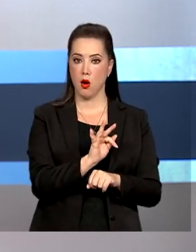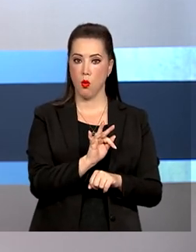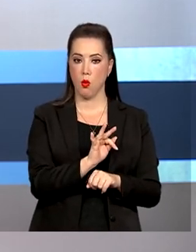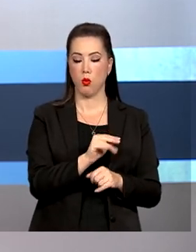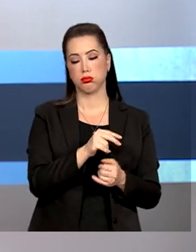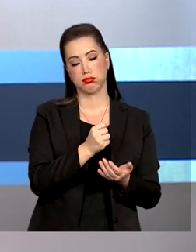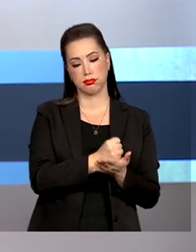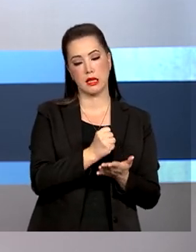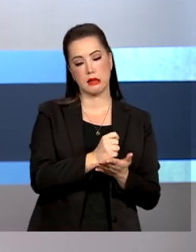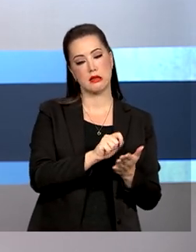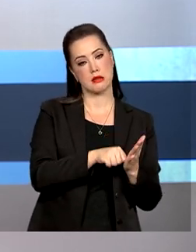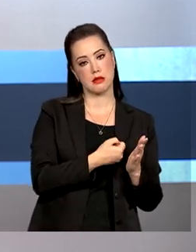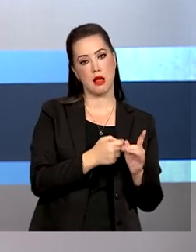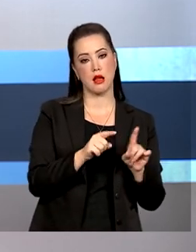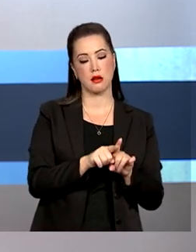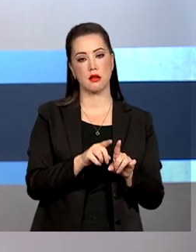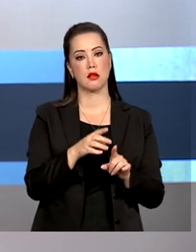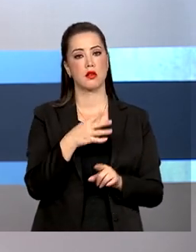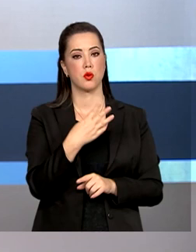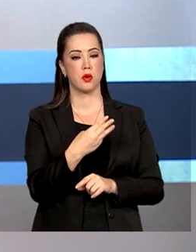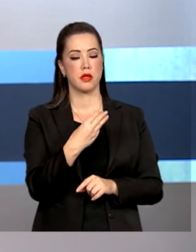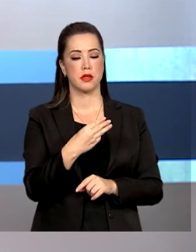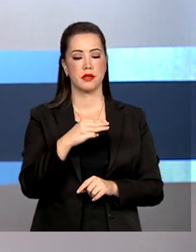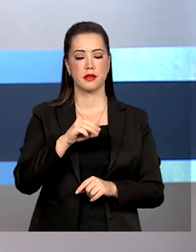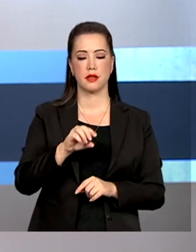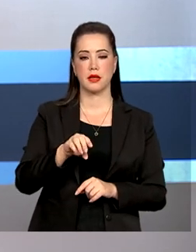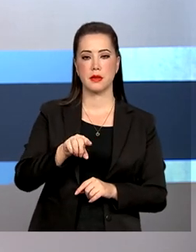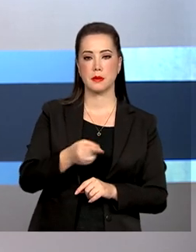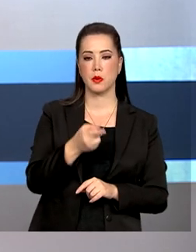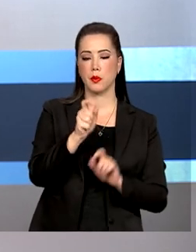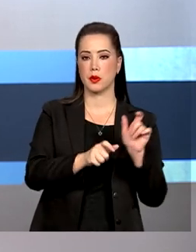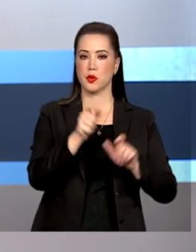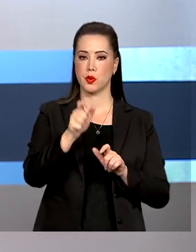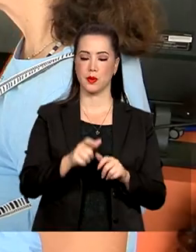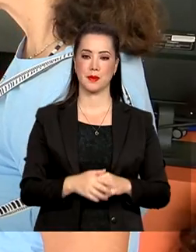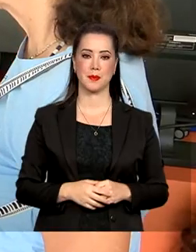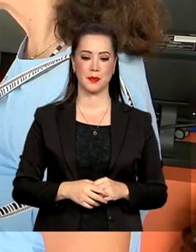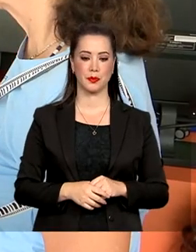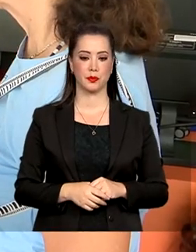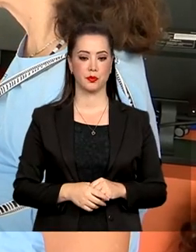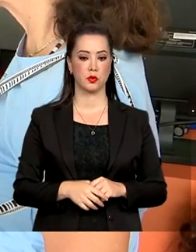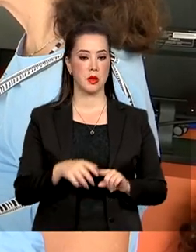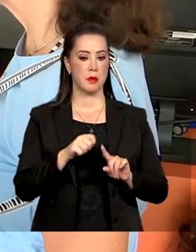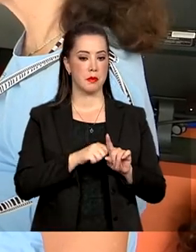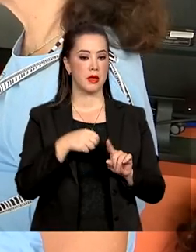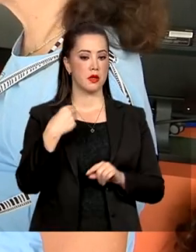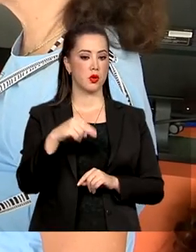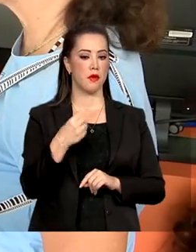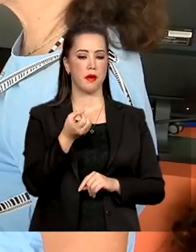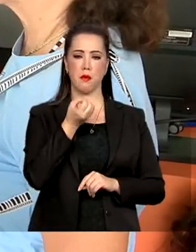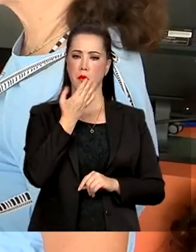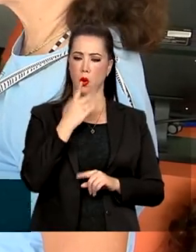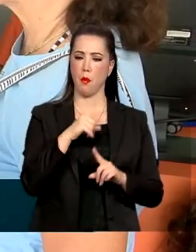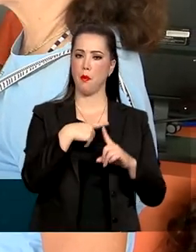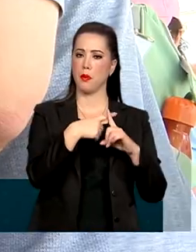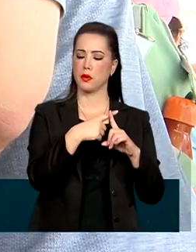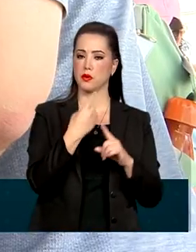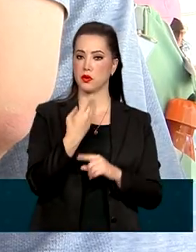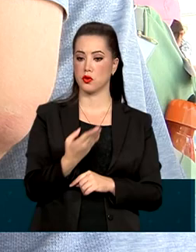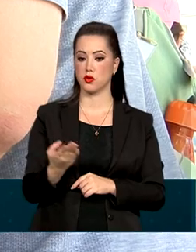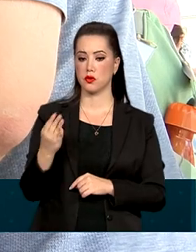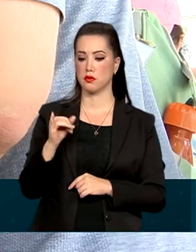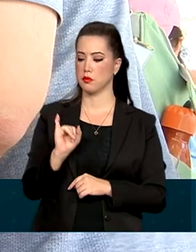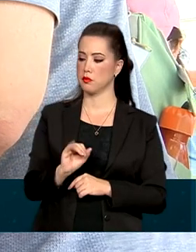milhões de pessoas com carteira assinada no país. Novembro foi um mês bem positivo para Isadora.